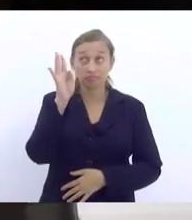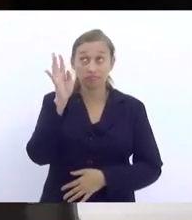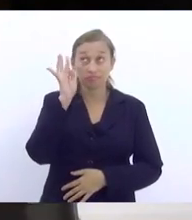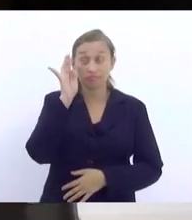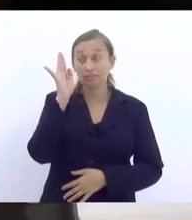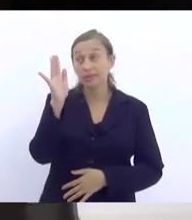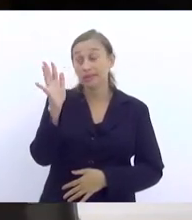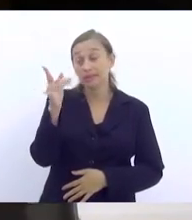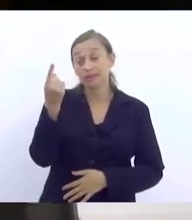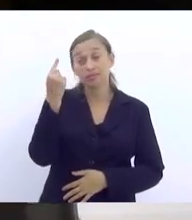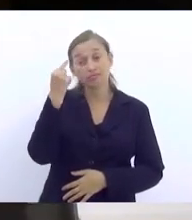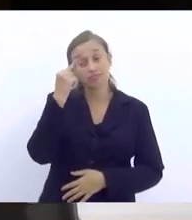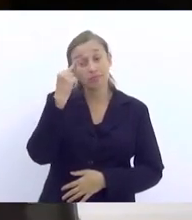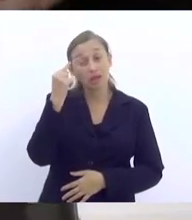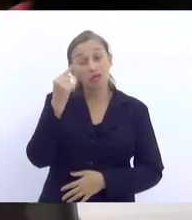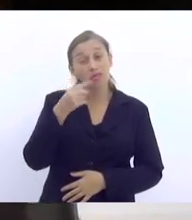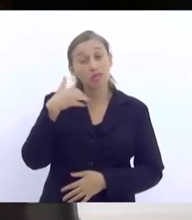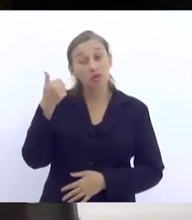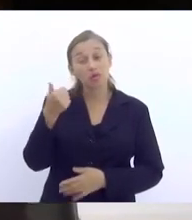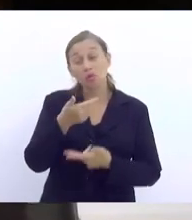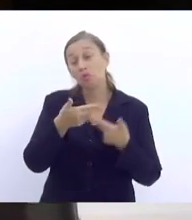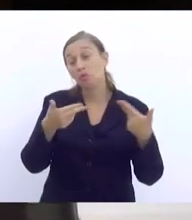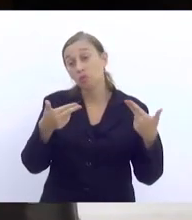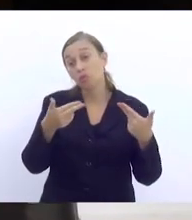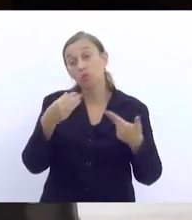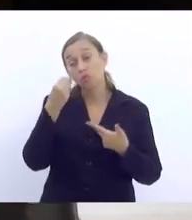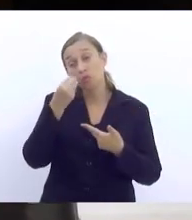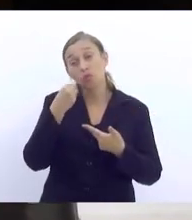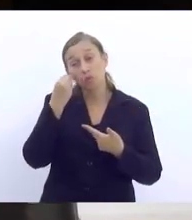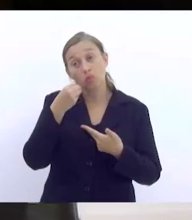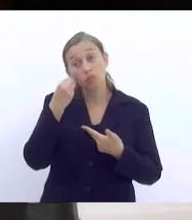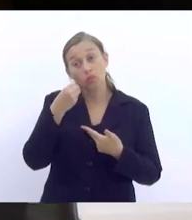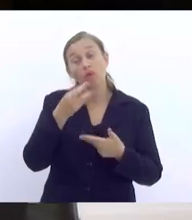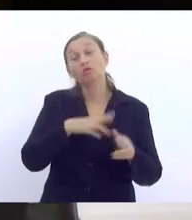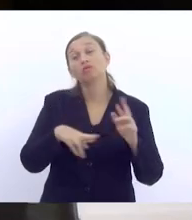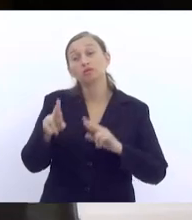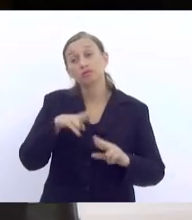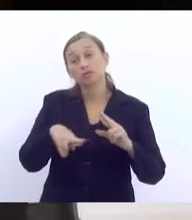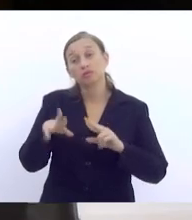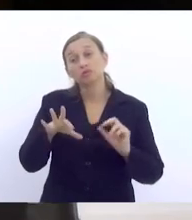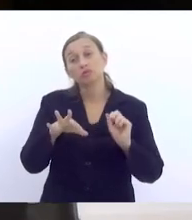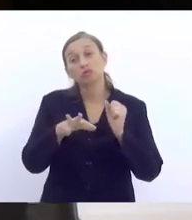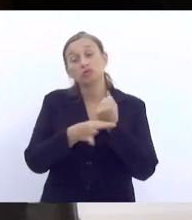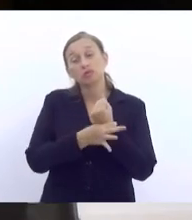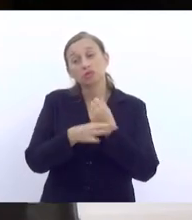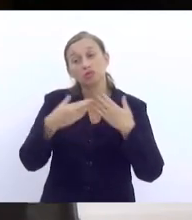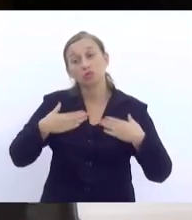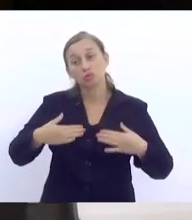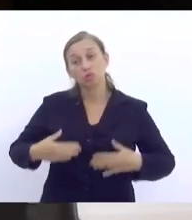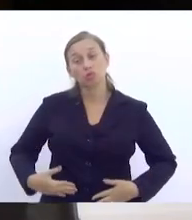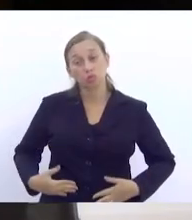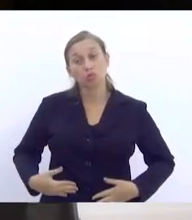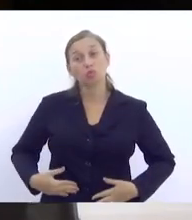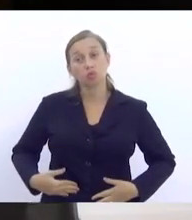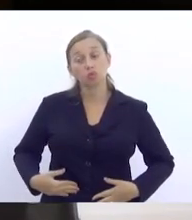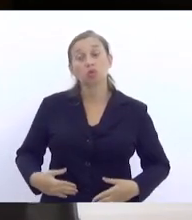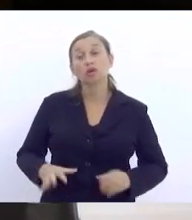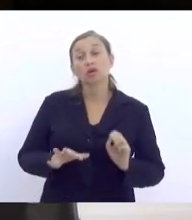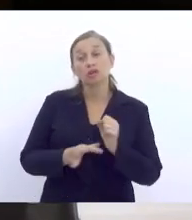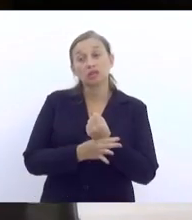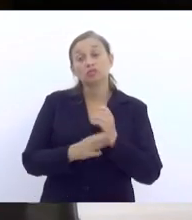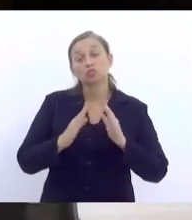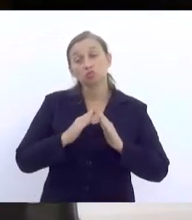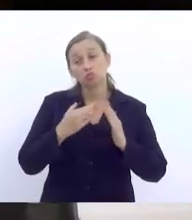coisas que nós temos vivenciado em relação a essa questão da segurança física e a segurança